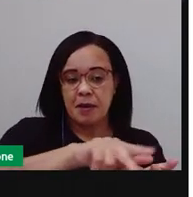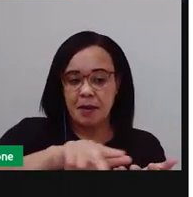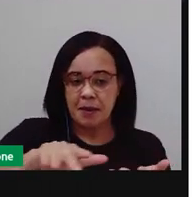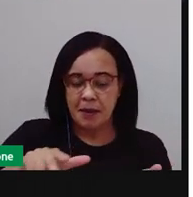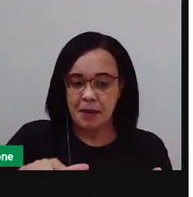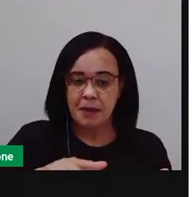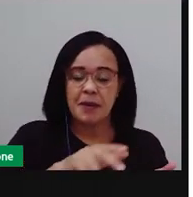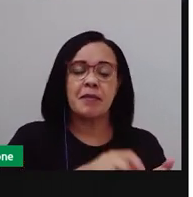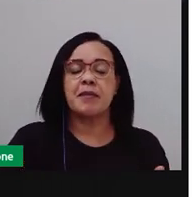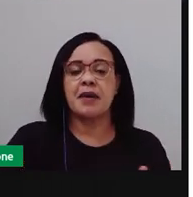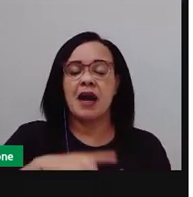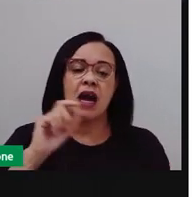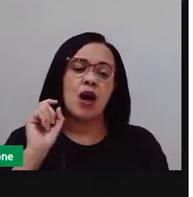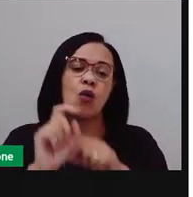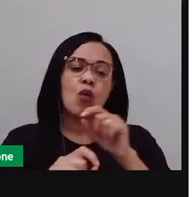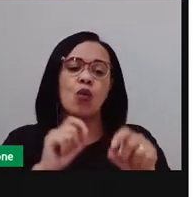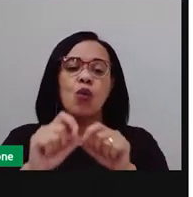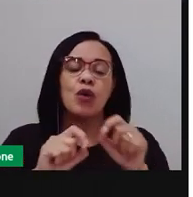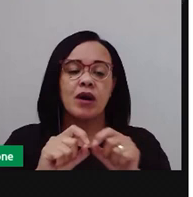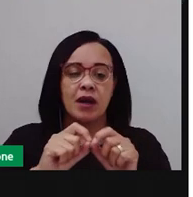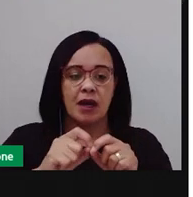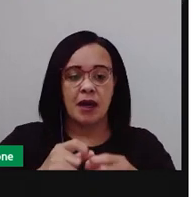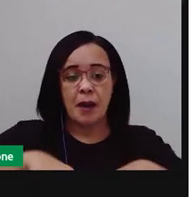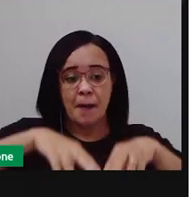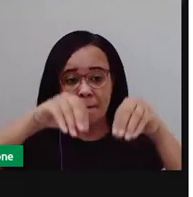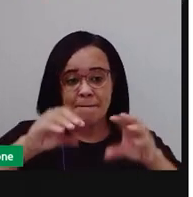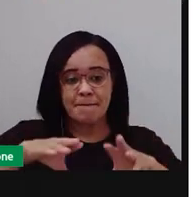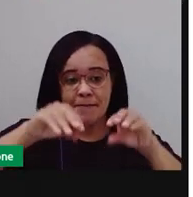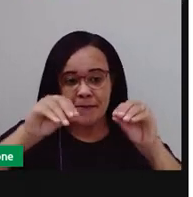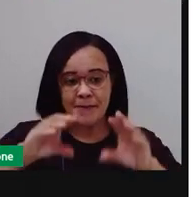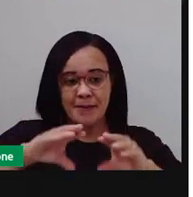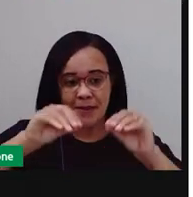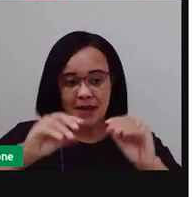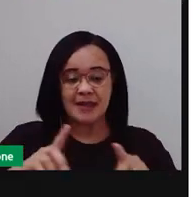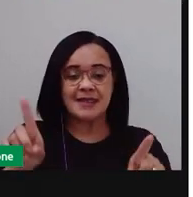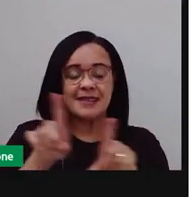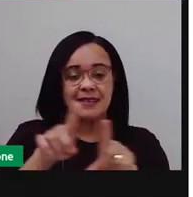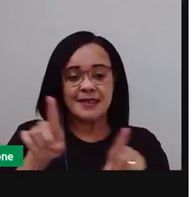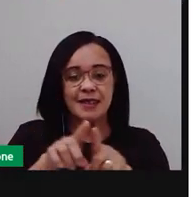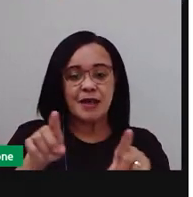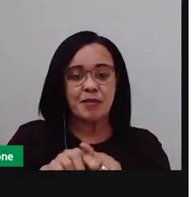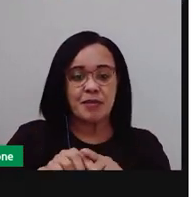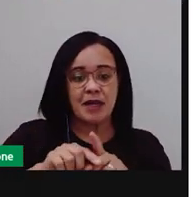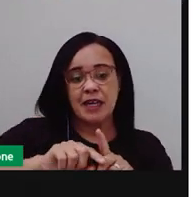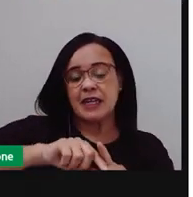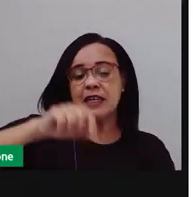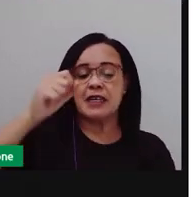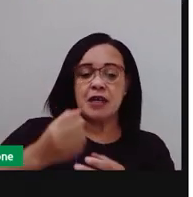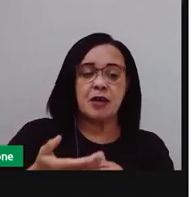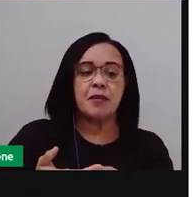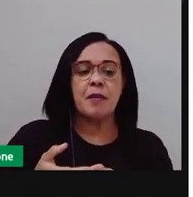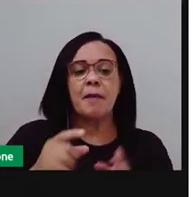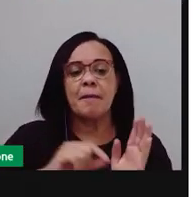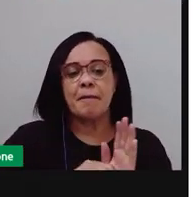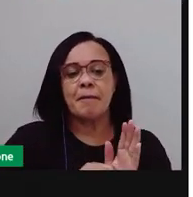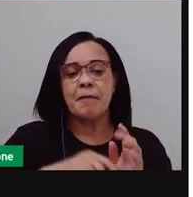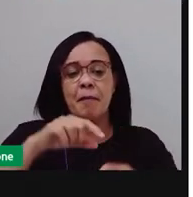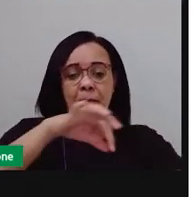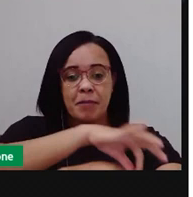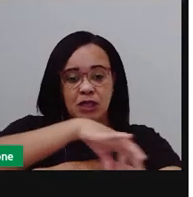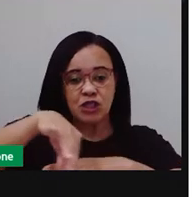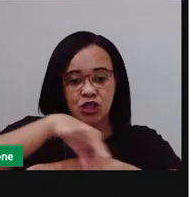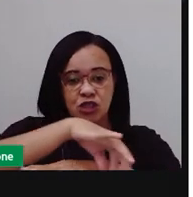de medidas de mata, tanto convencionais quanto não convencionais.